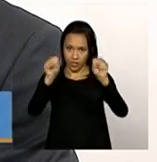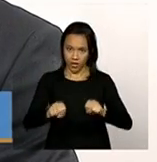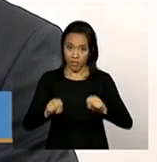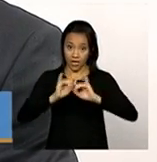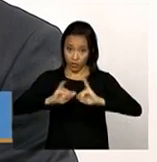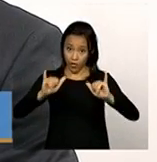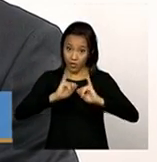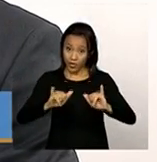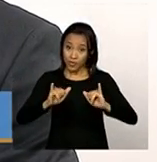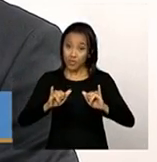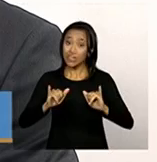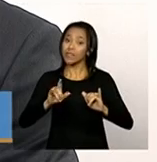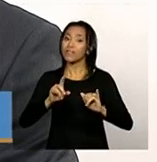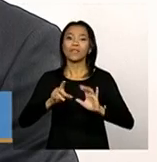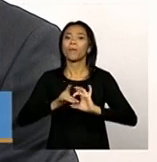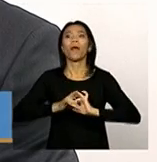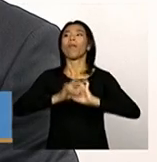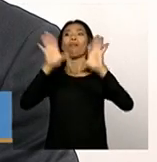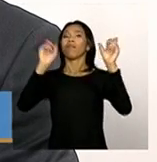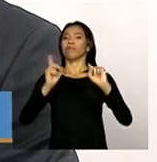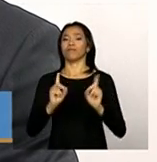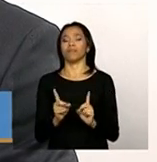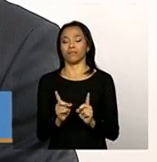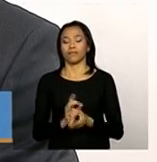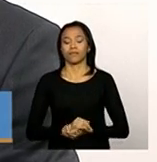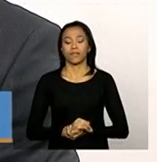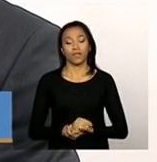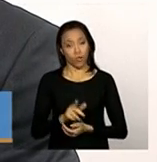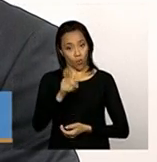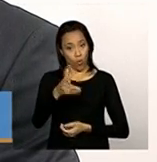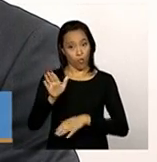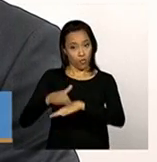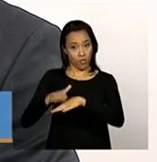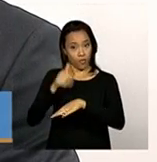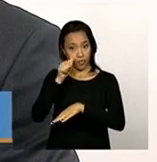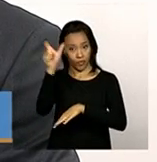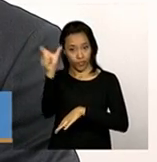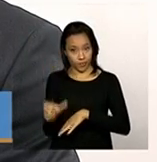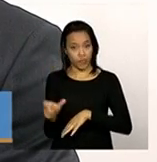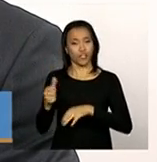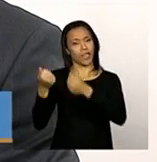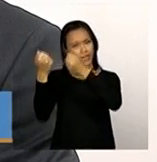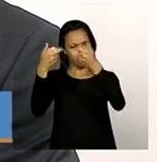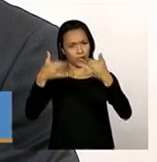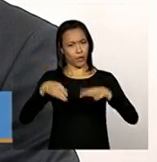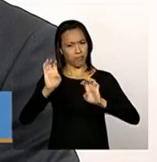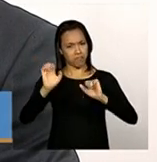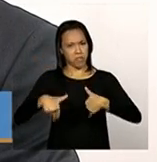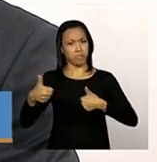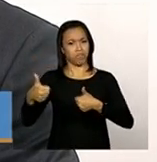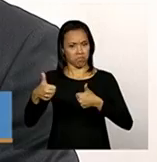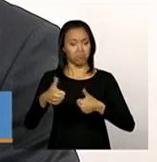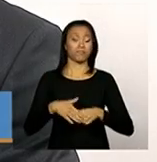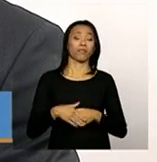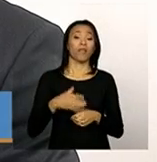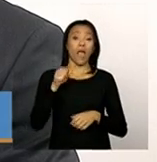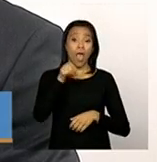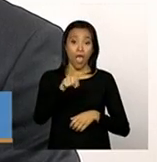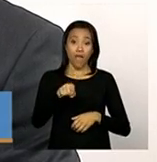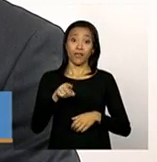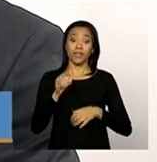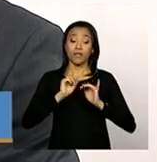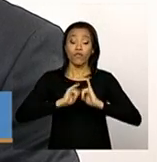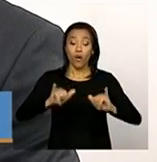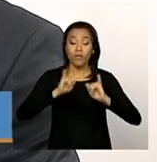restritas. Então, como a Cintia comentou muito bem, o CAD SUAS é o local onde a gente tem as informações das